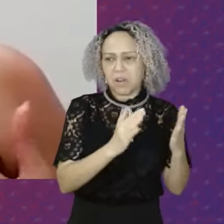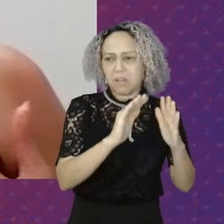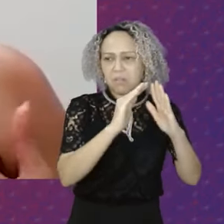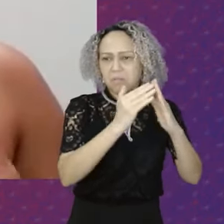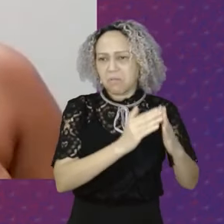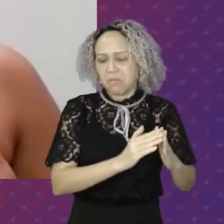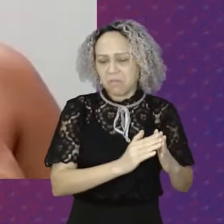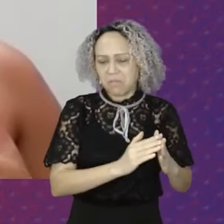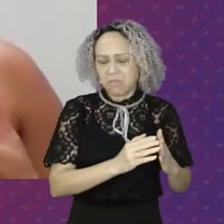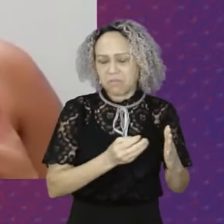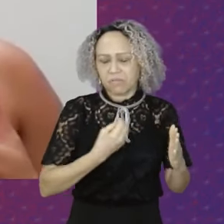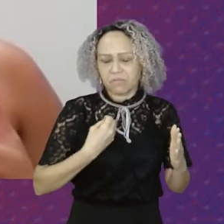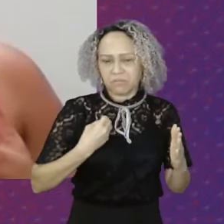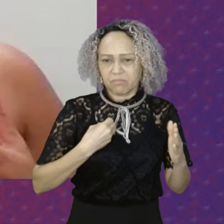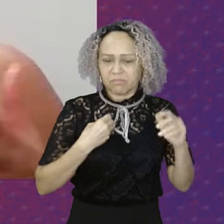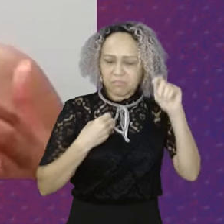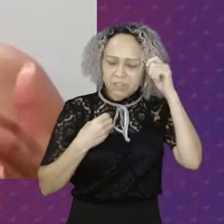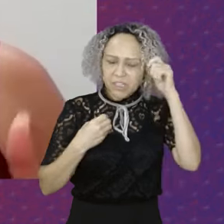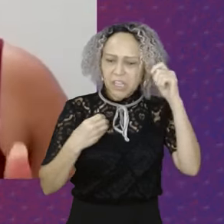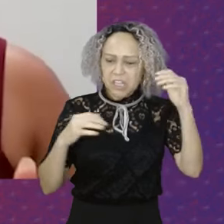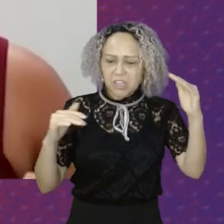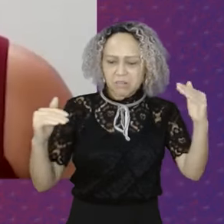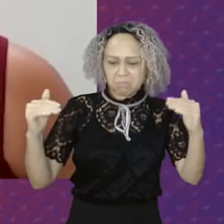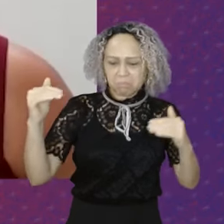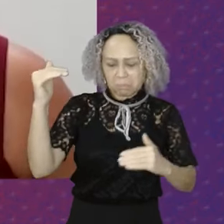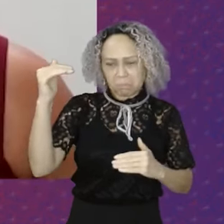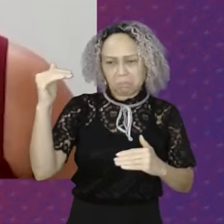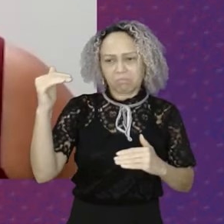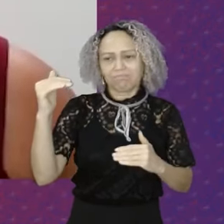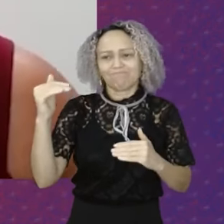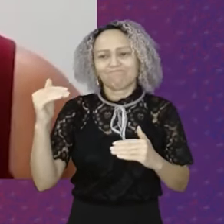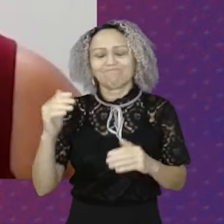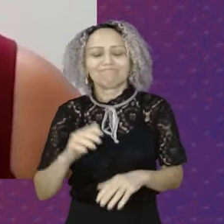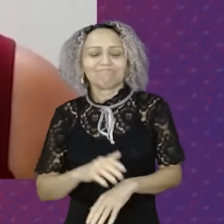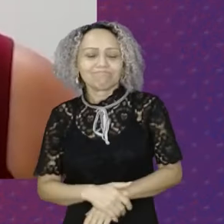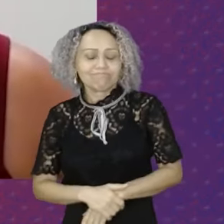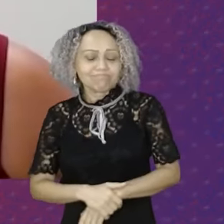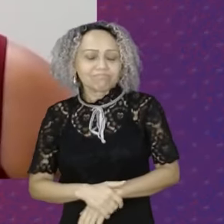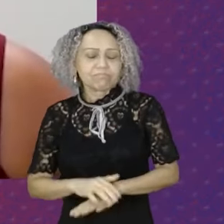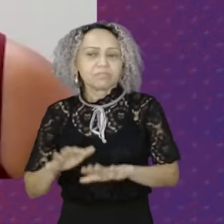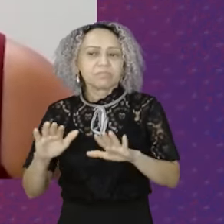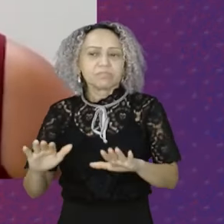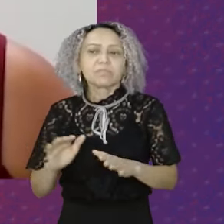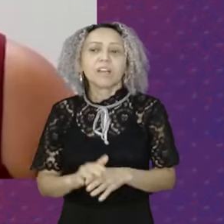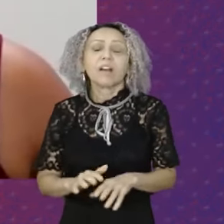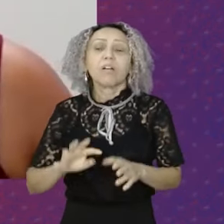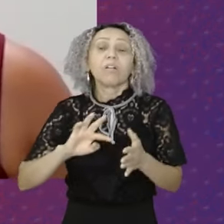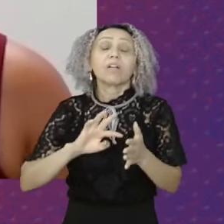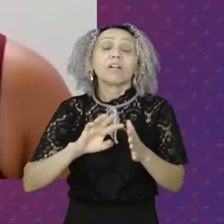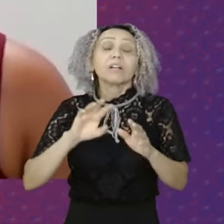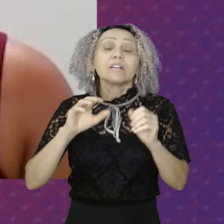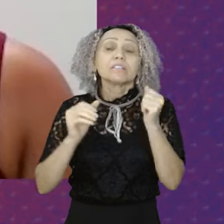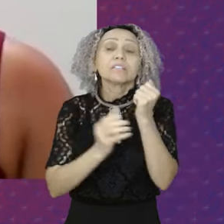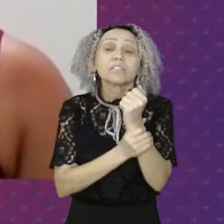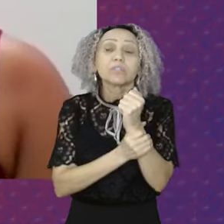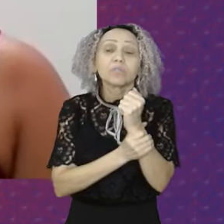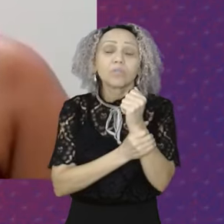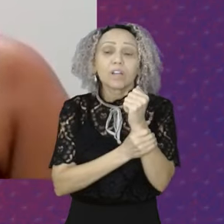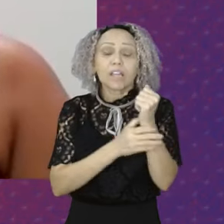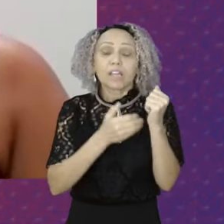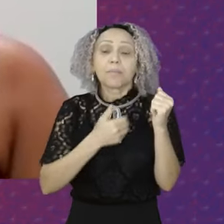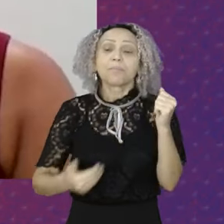Segurança cidadã É construir uma política de segurança Que tenha como base não violência